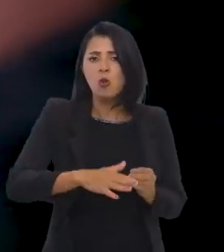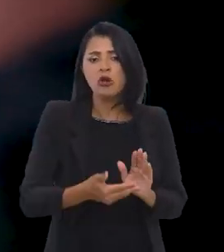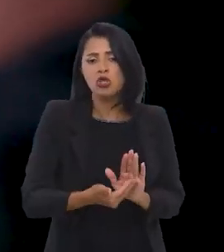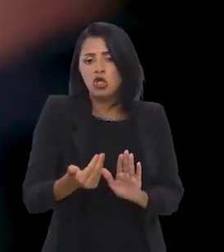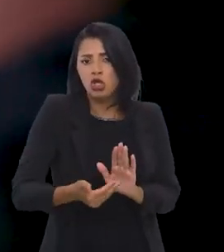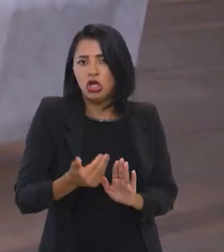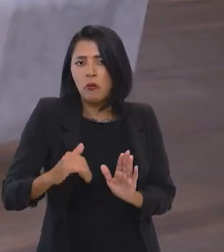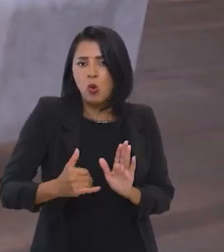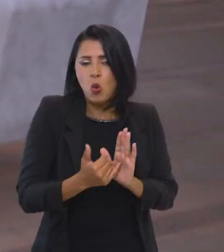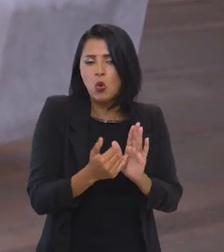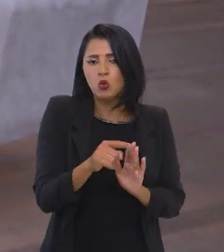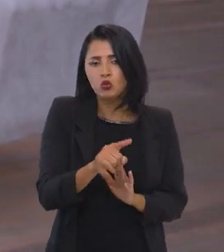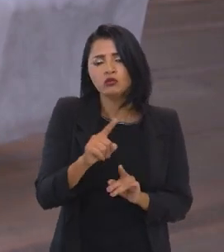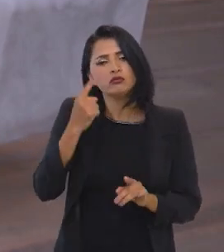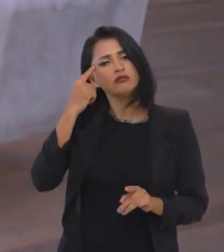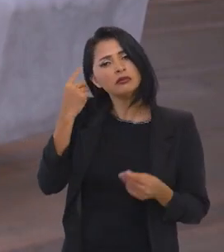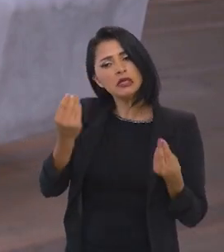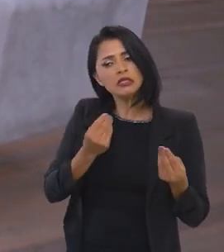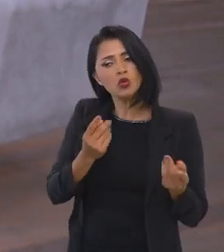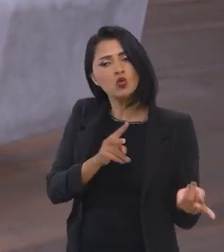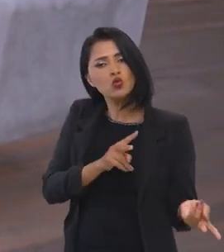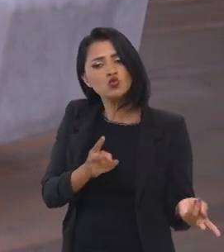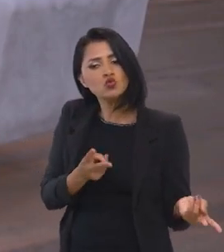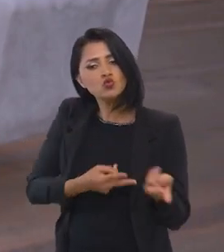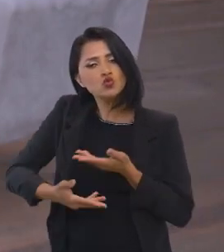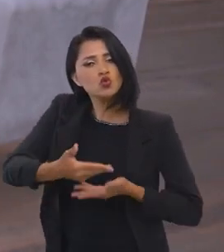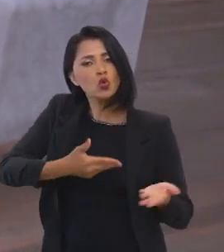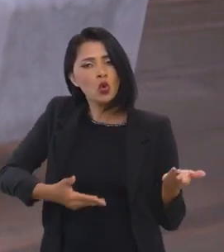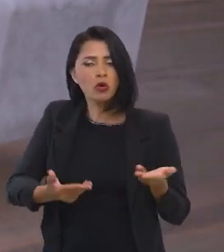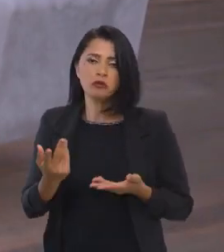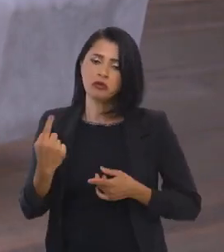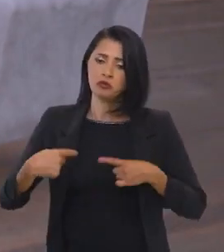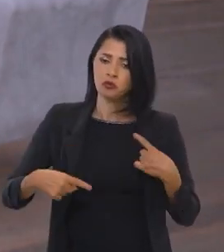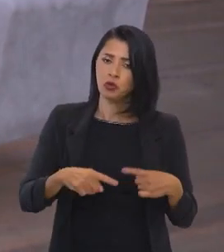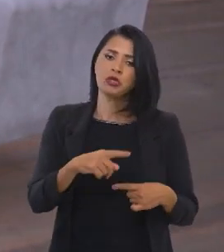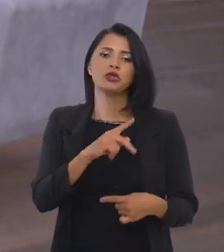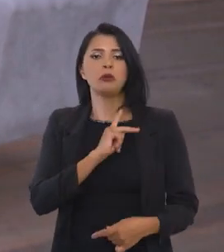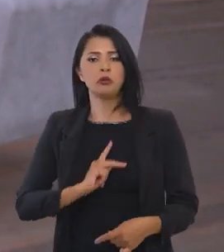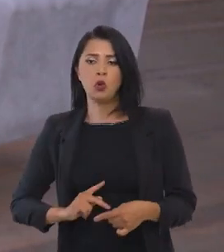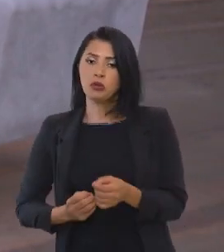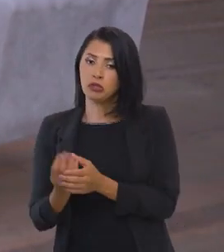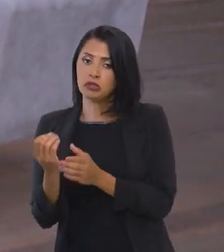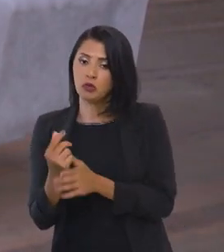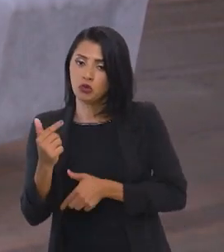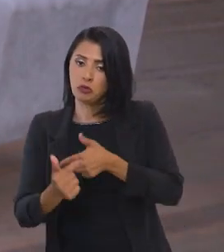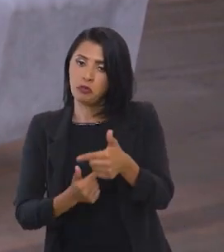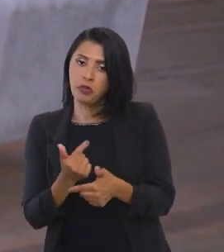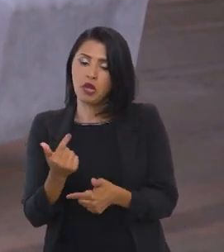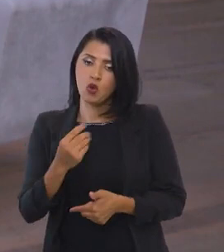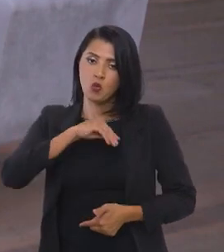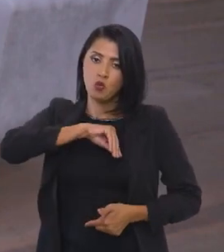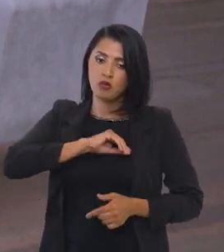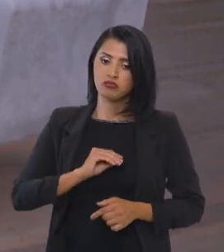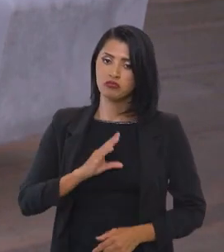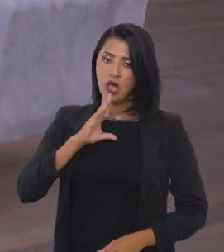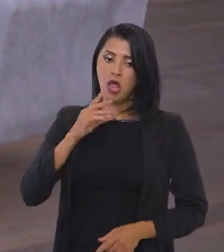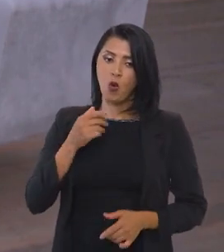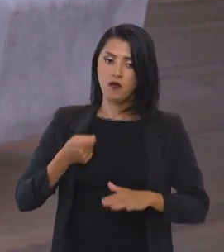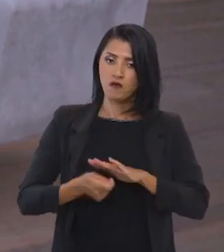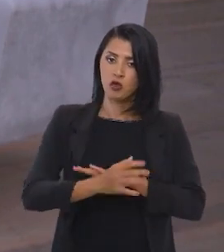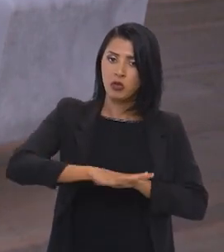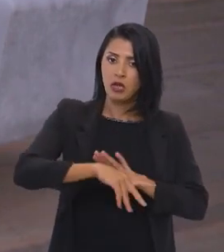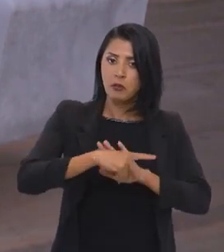desoneração para algum setor especificamente é pensando no que vem em troca, uma política pública de geração de emprego e renda ou de